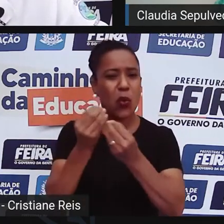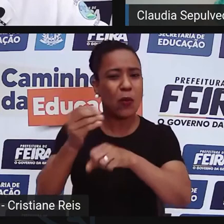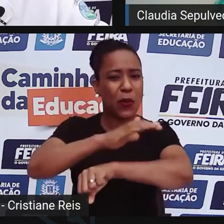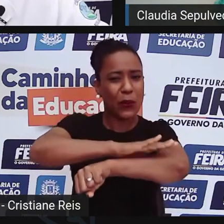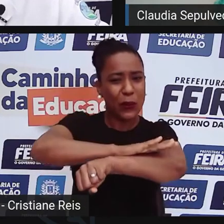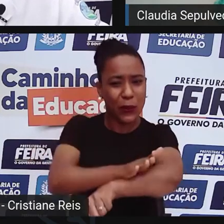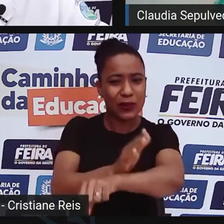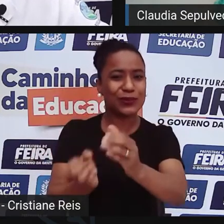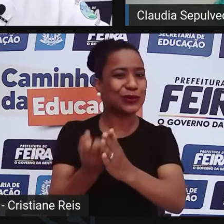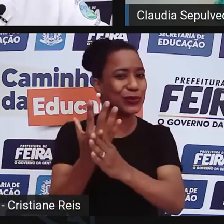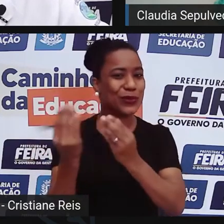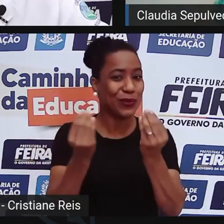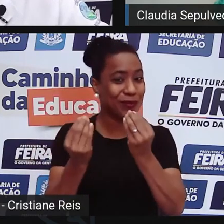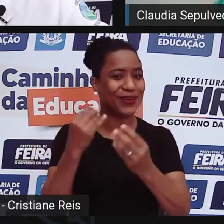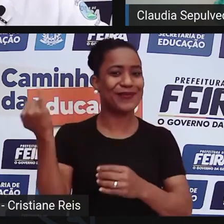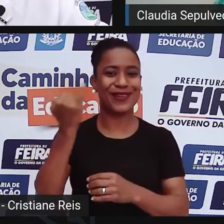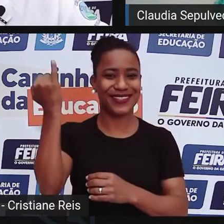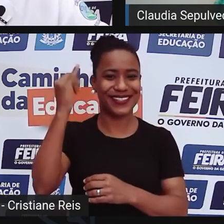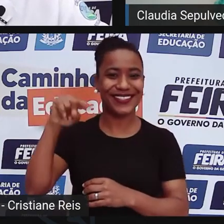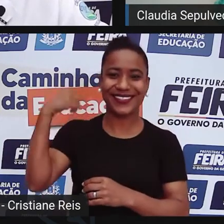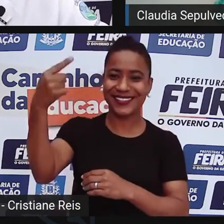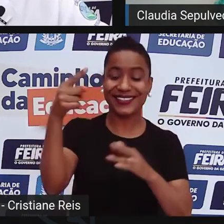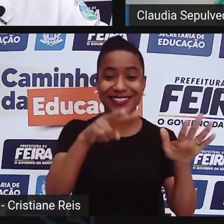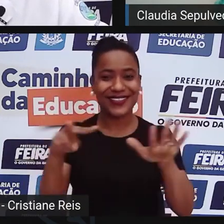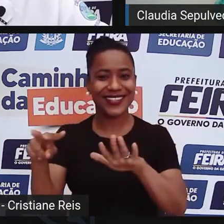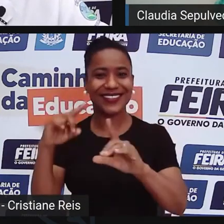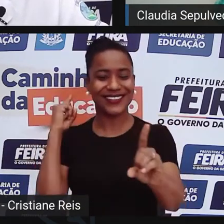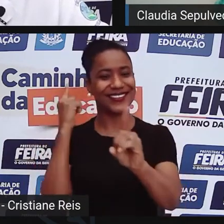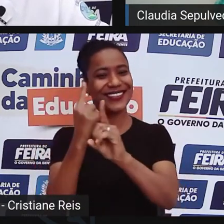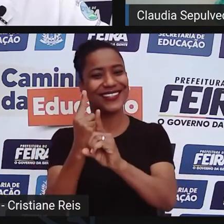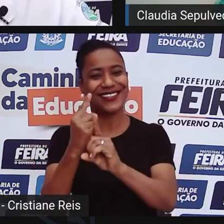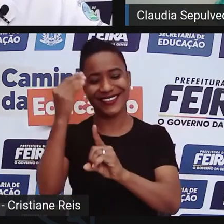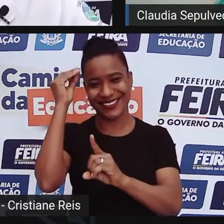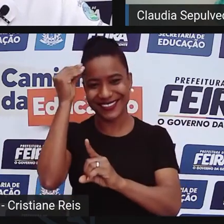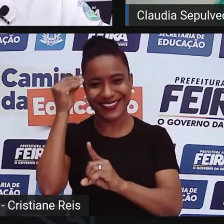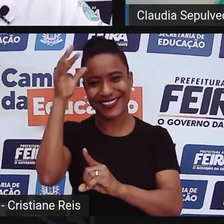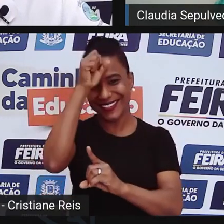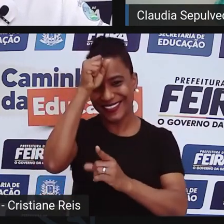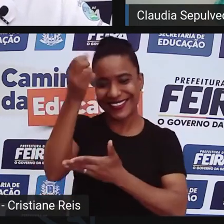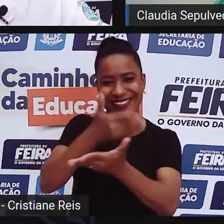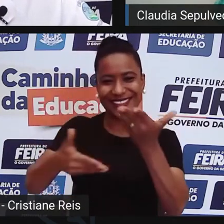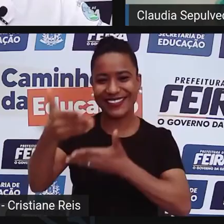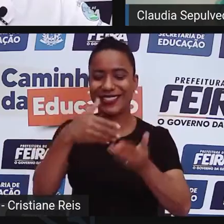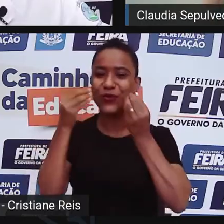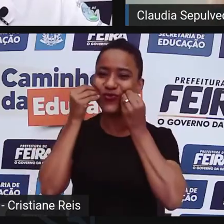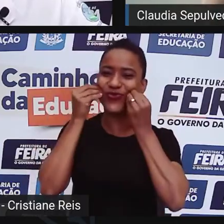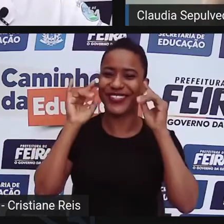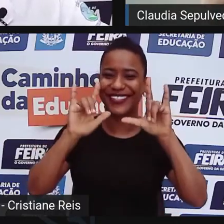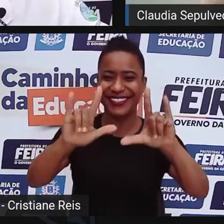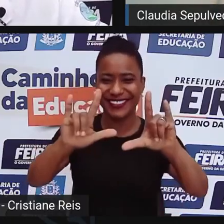importante. Semana que vem a gente se encontra com mais um Saberes e Viveres. Um beijo, tchau, tchau! Tchau!